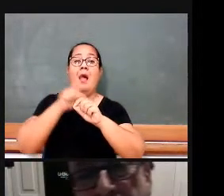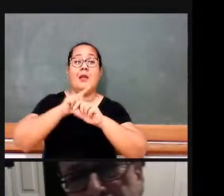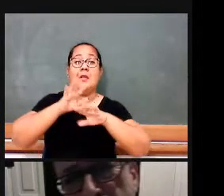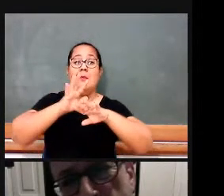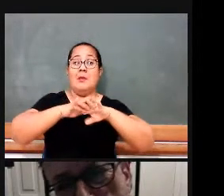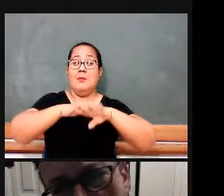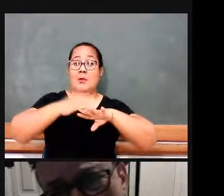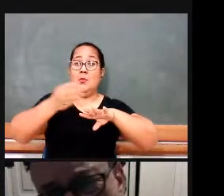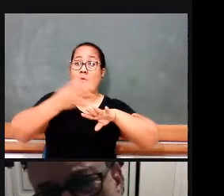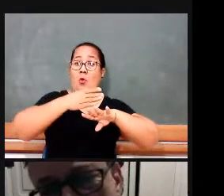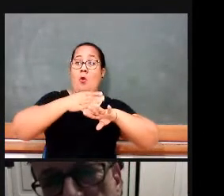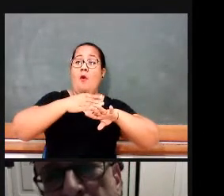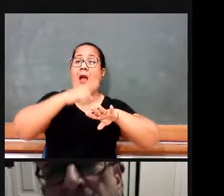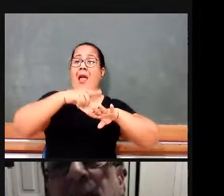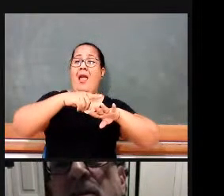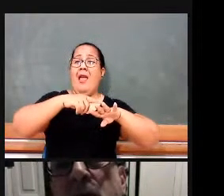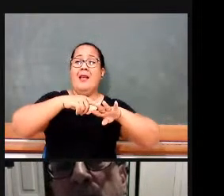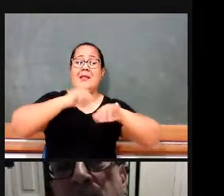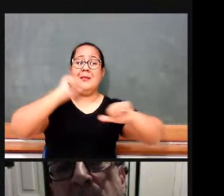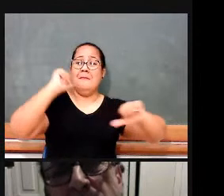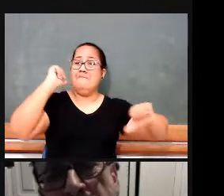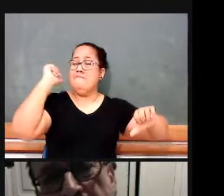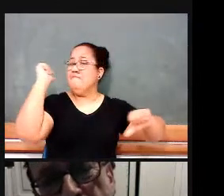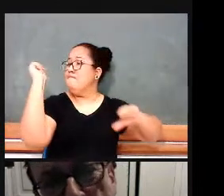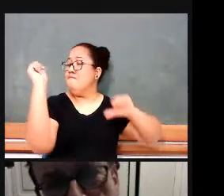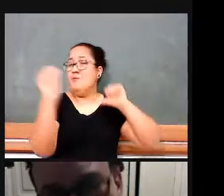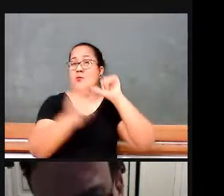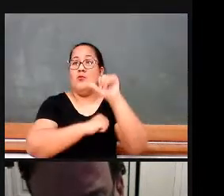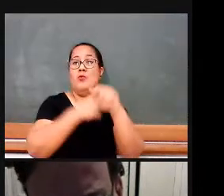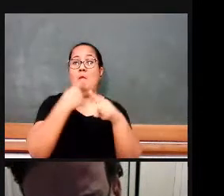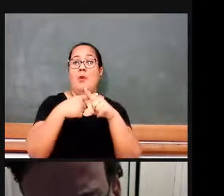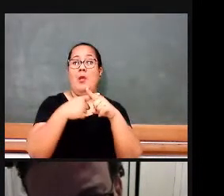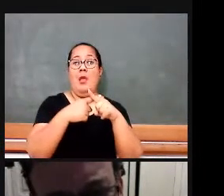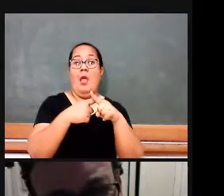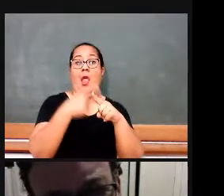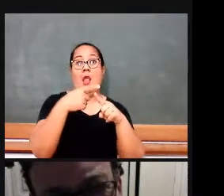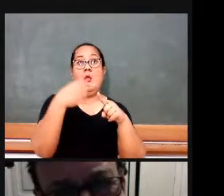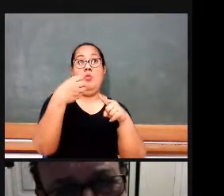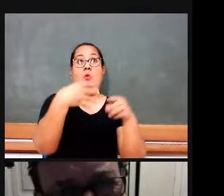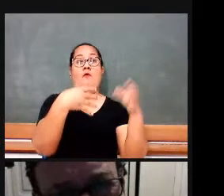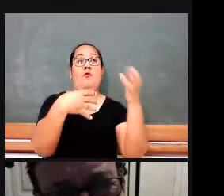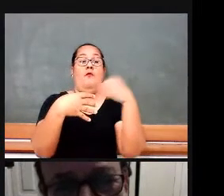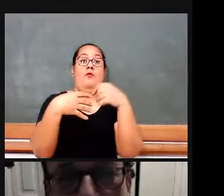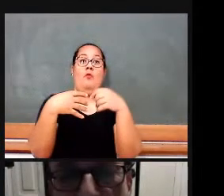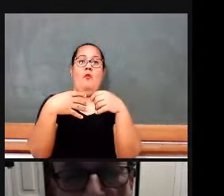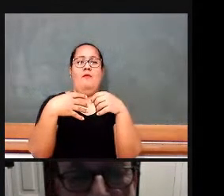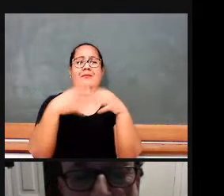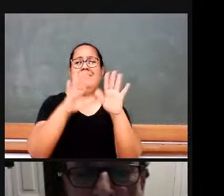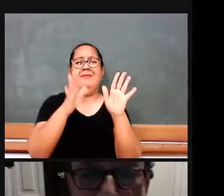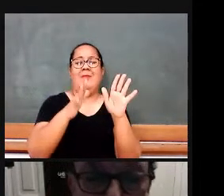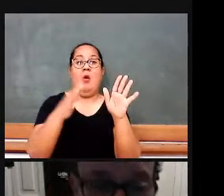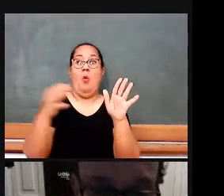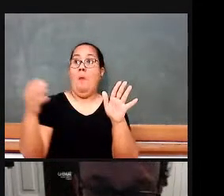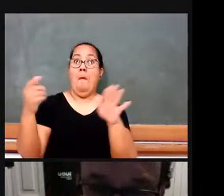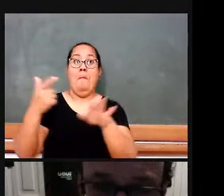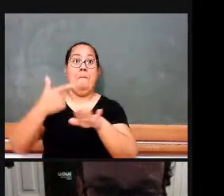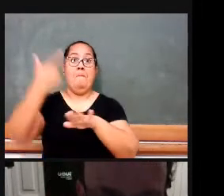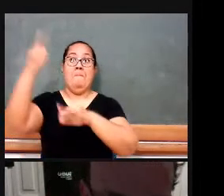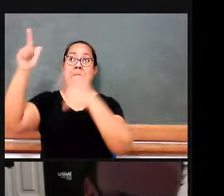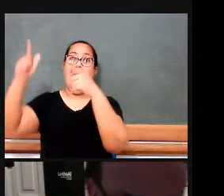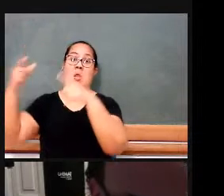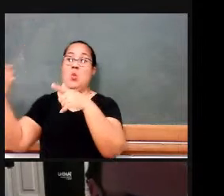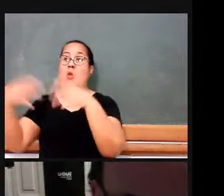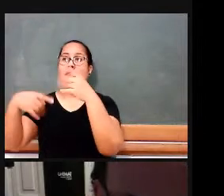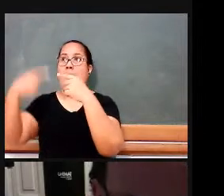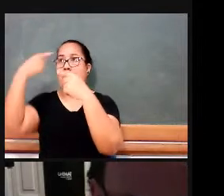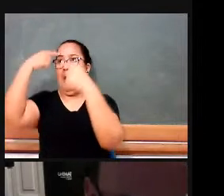e a inserção de novas ideias agora, mais ligadas um pouco à educação matemática, e